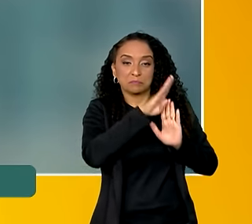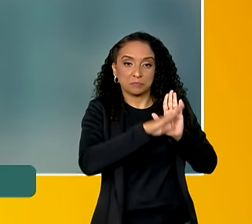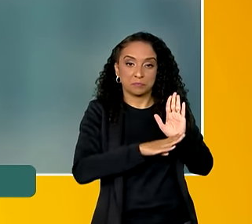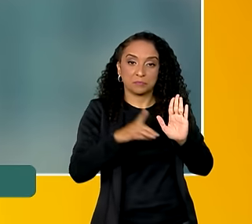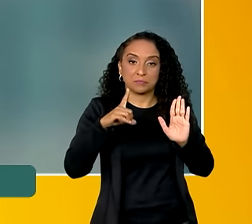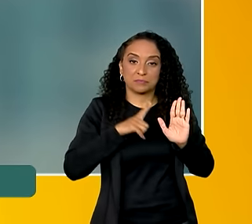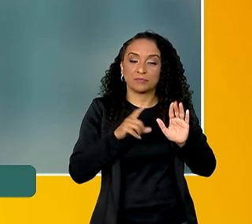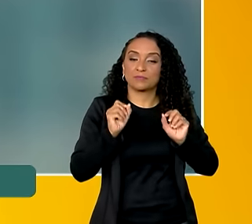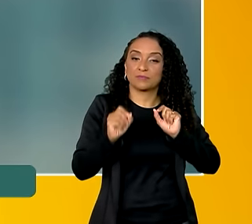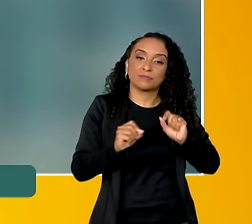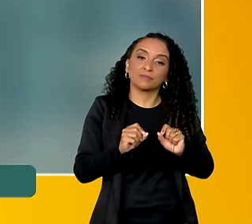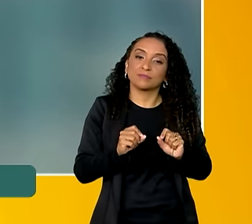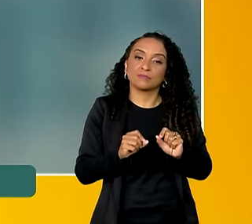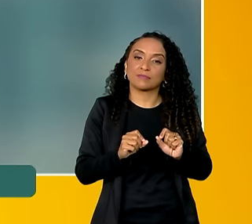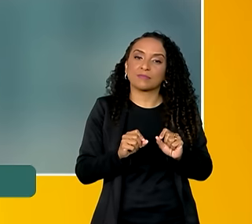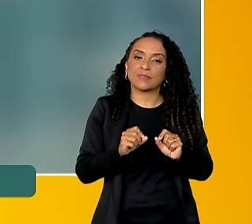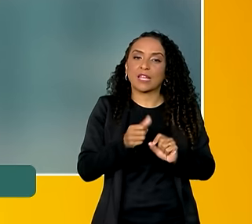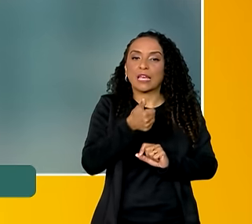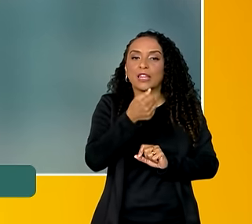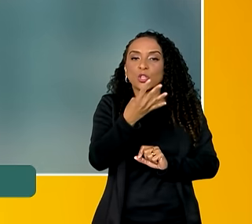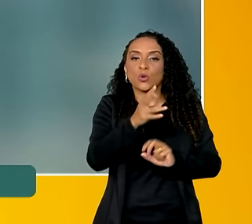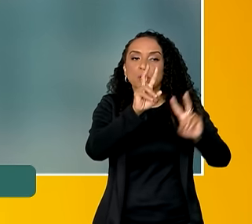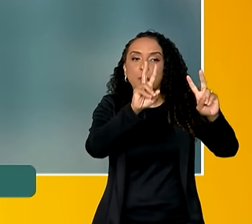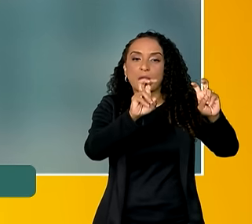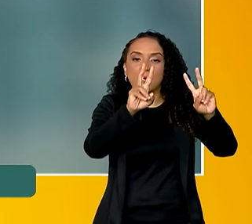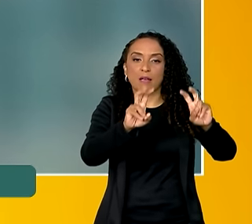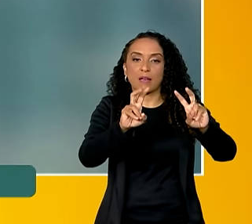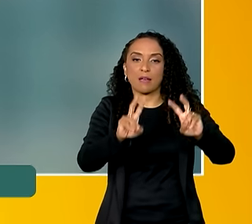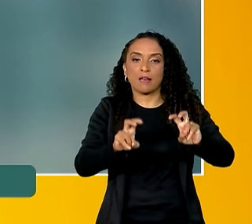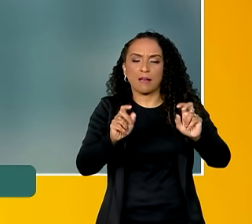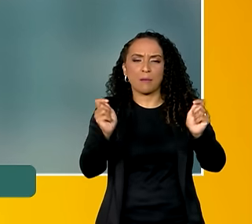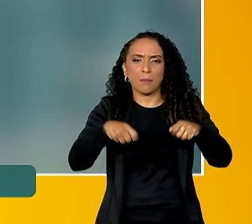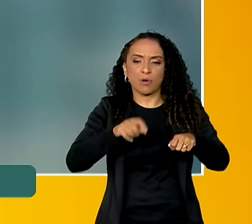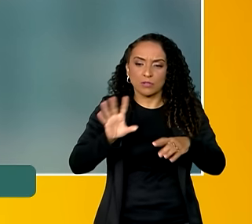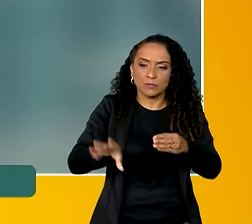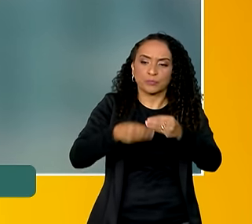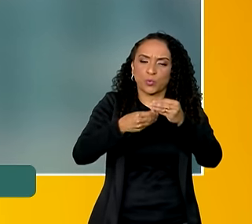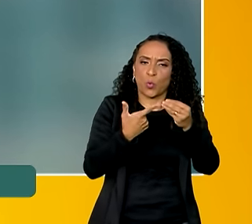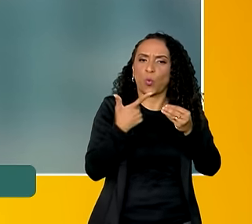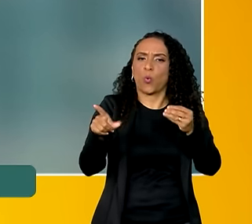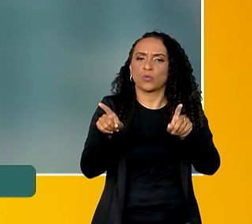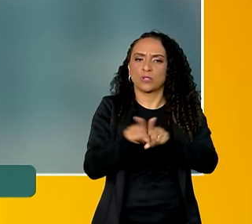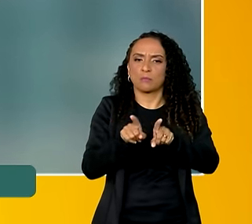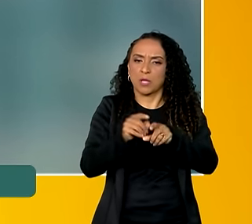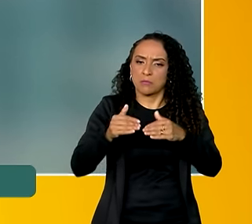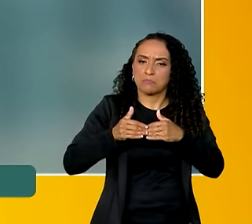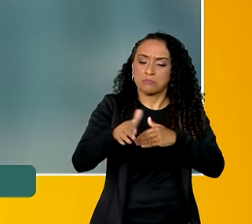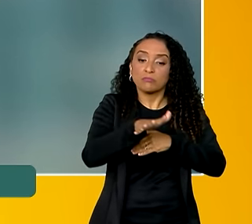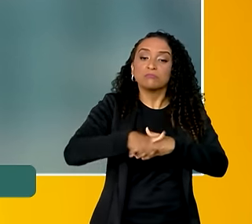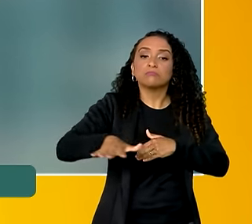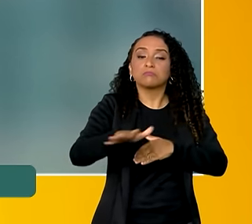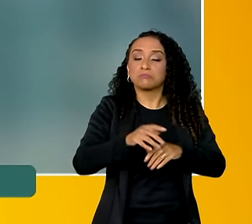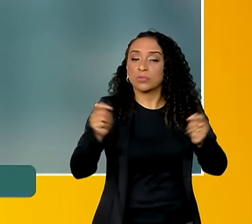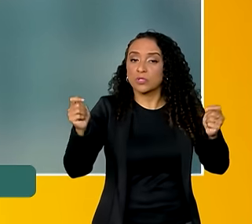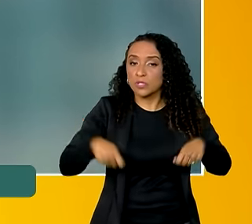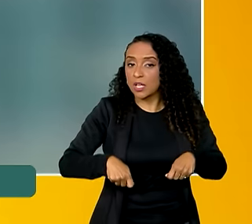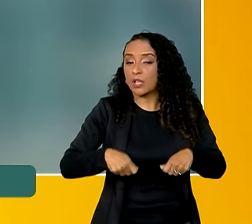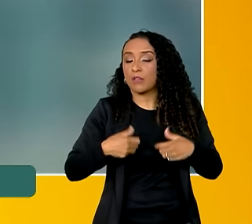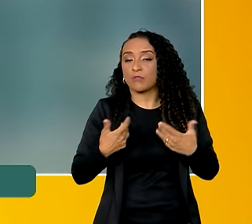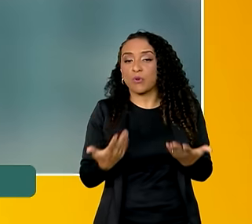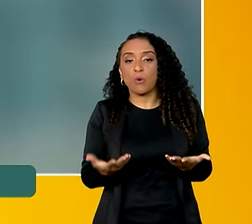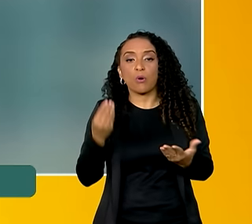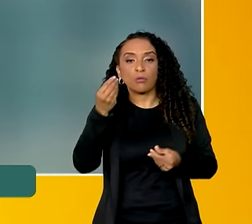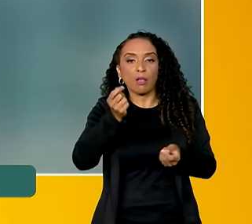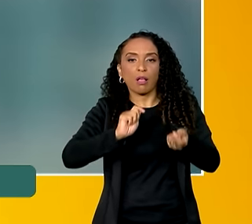que tem também 14 temáticas, podendo ser incluídas outras a partir do próprio território ou a partir